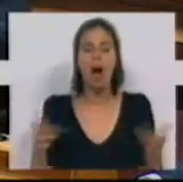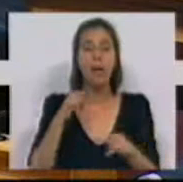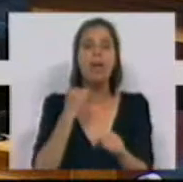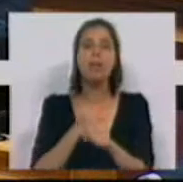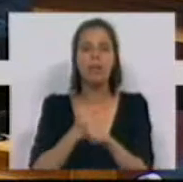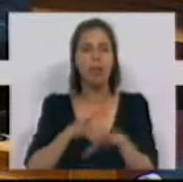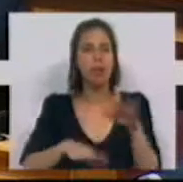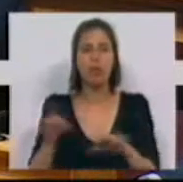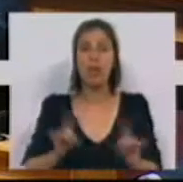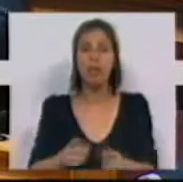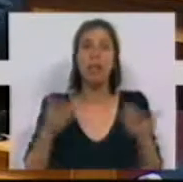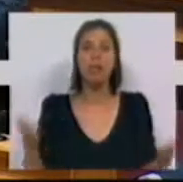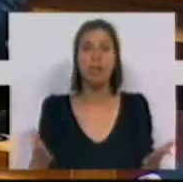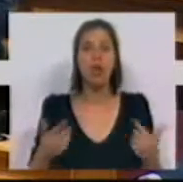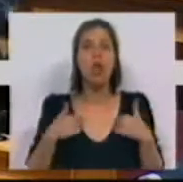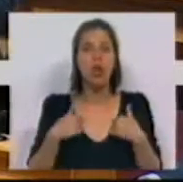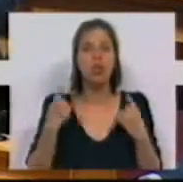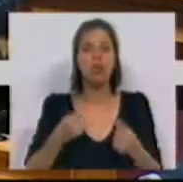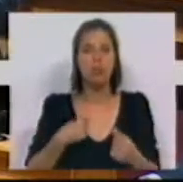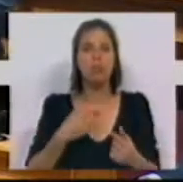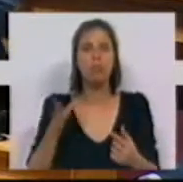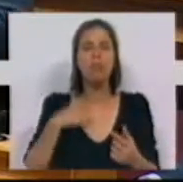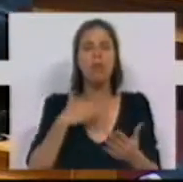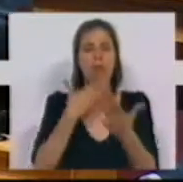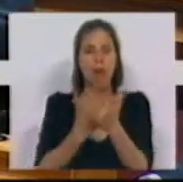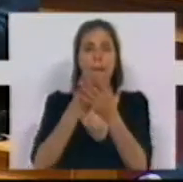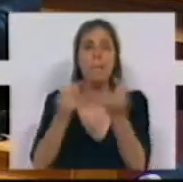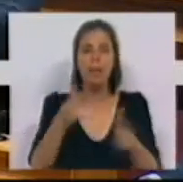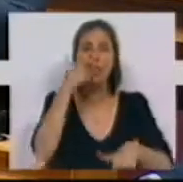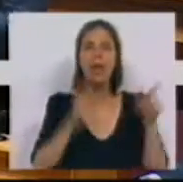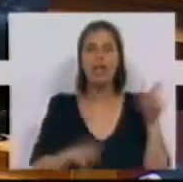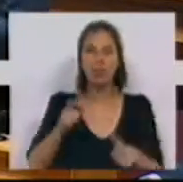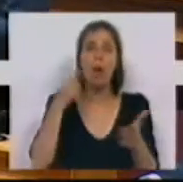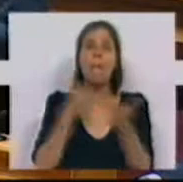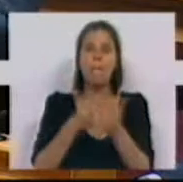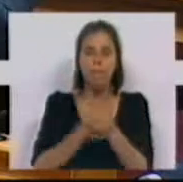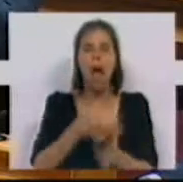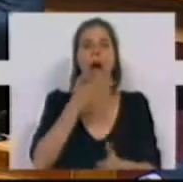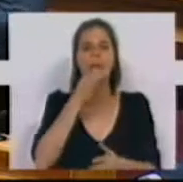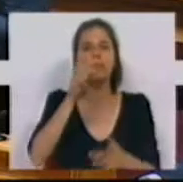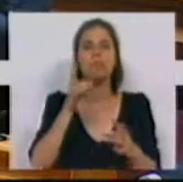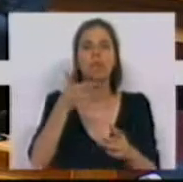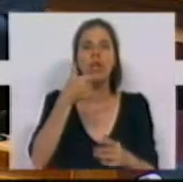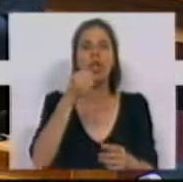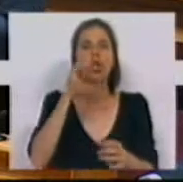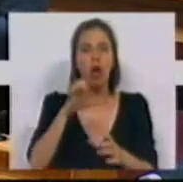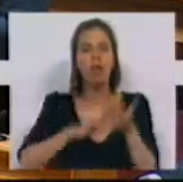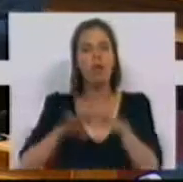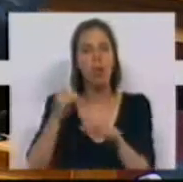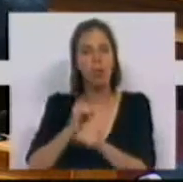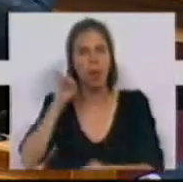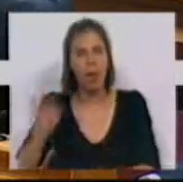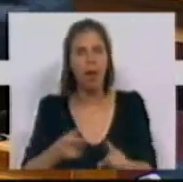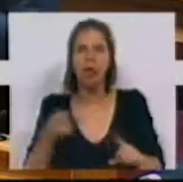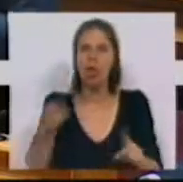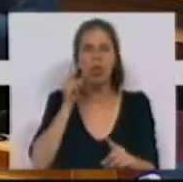esse trabalho não está feito. E, portanto, nós temos que dar meios para que os contribuintes paguem, para que os estoques também façam o seu trabalho